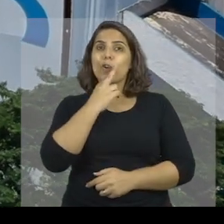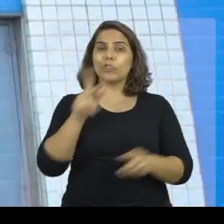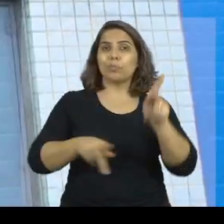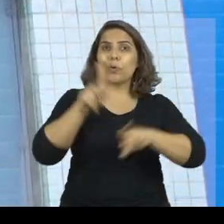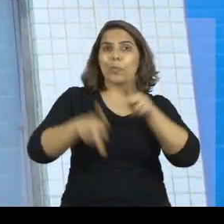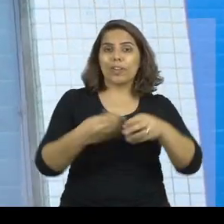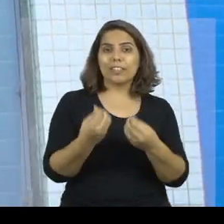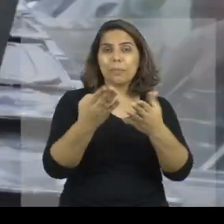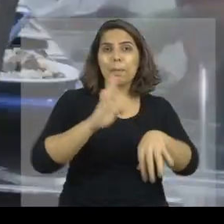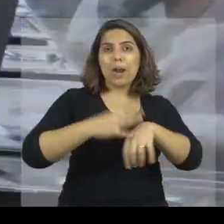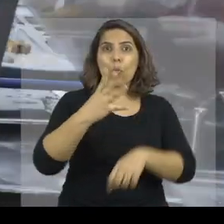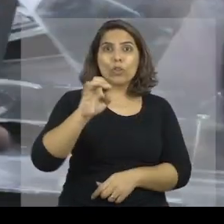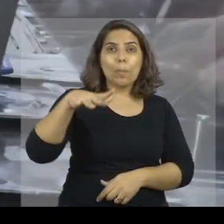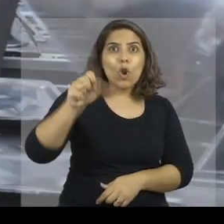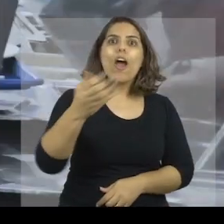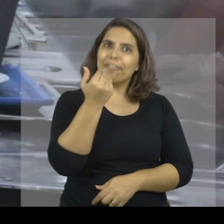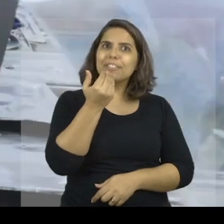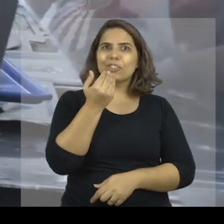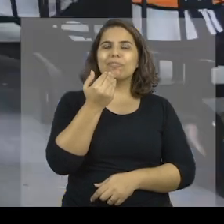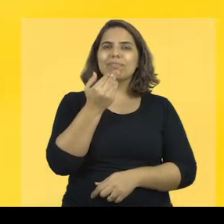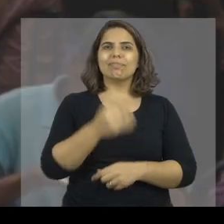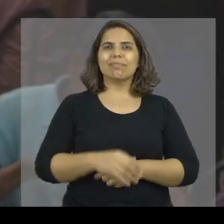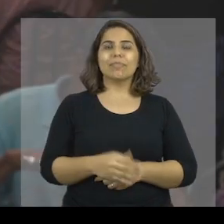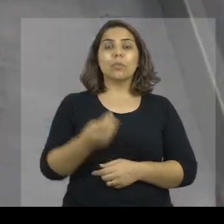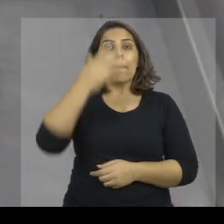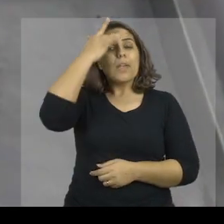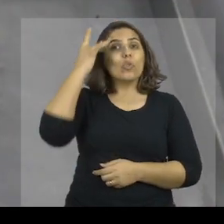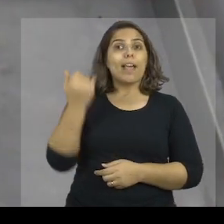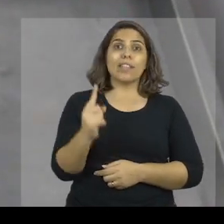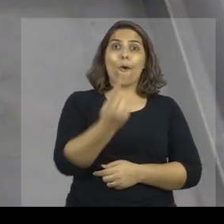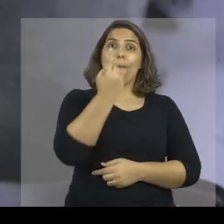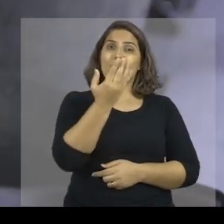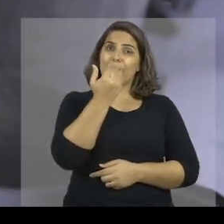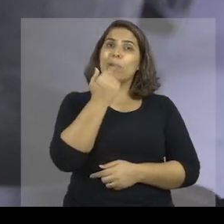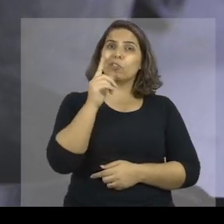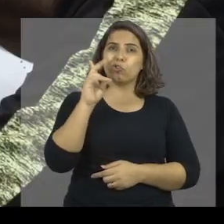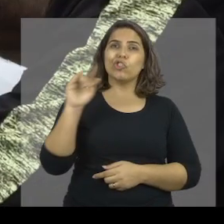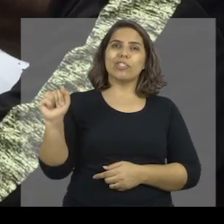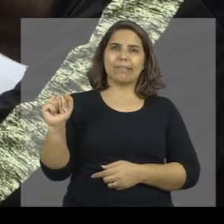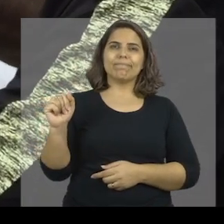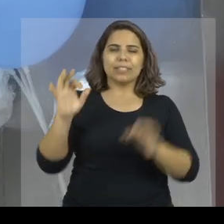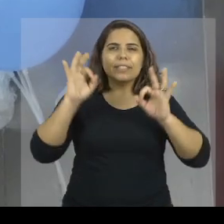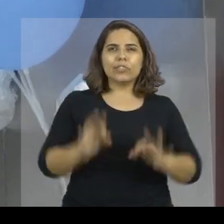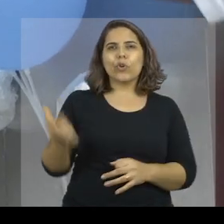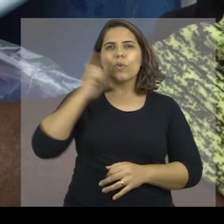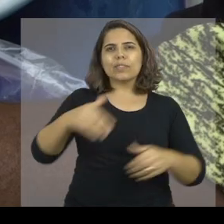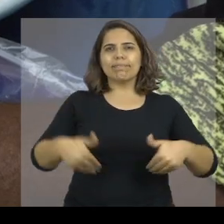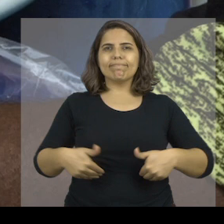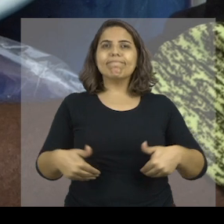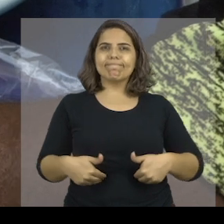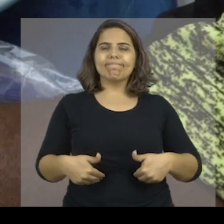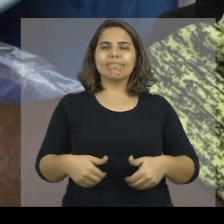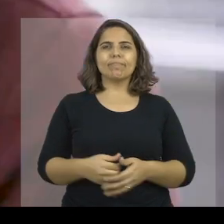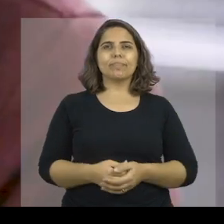restaurantes populares e servimos mais de 4 bilhões de refeições. Para muita gente, esta é a única refeição do dia. A garantia de vencer